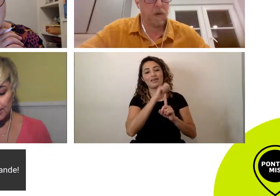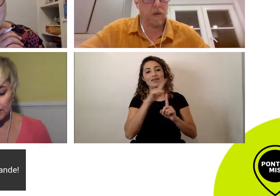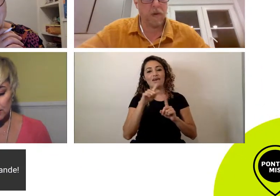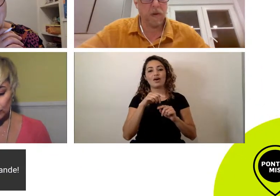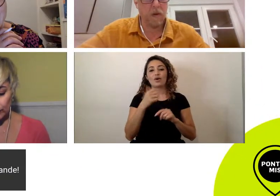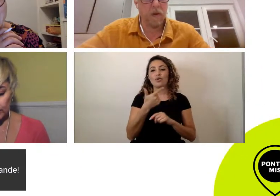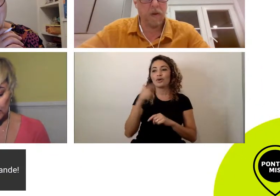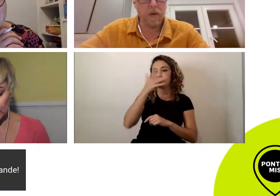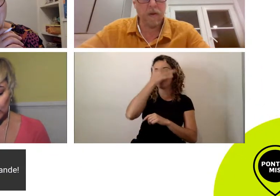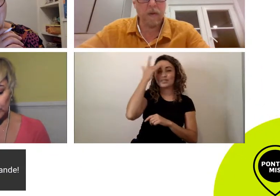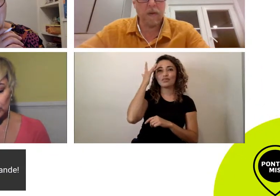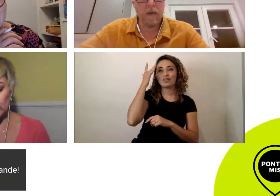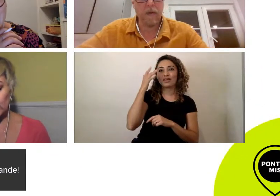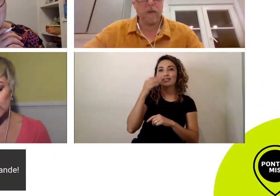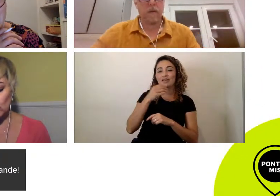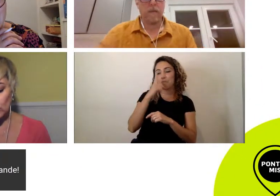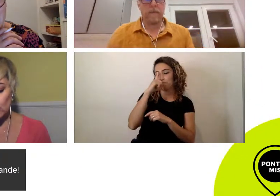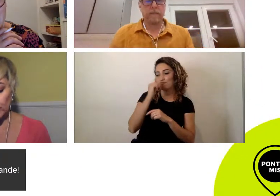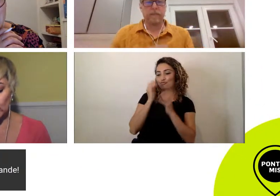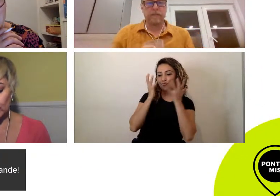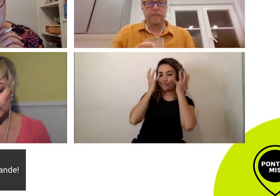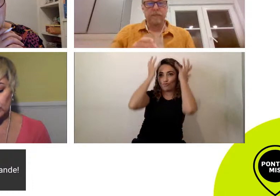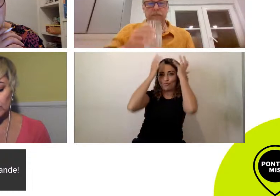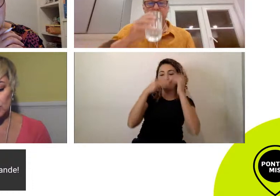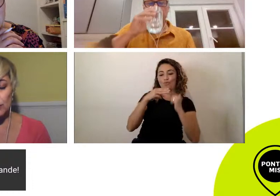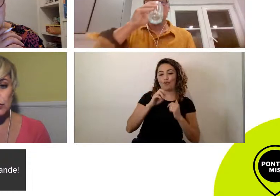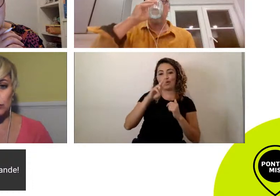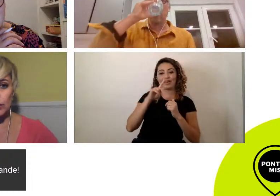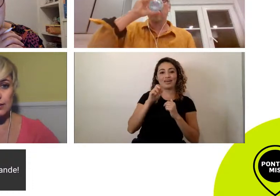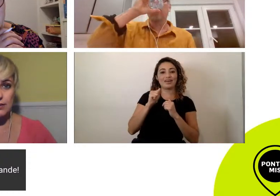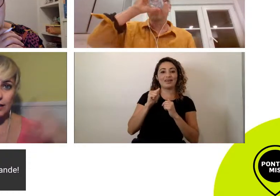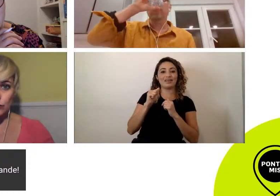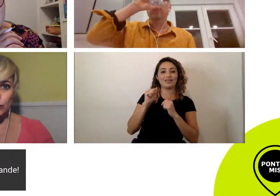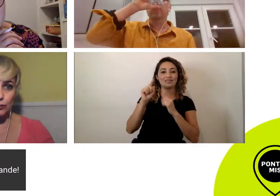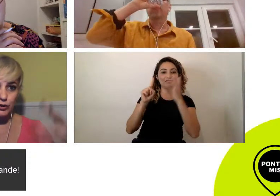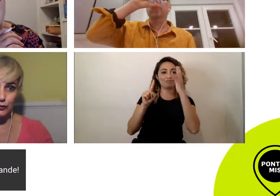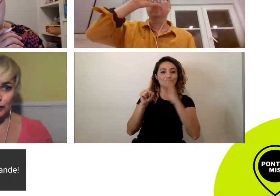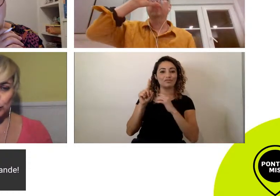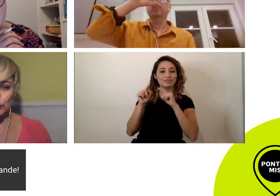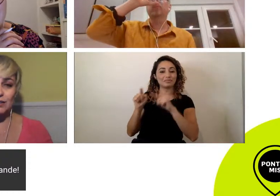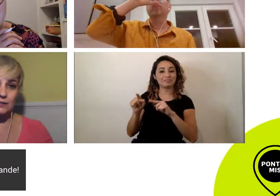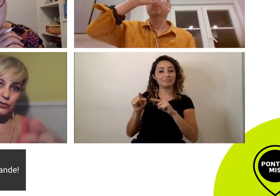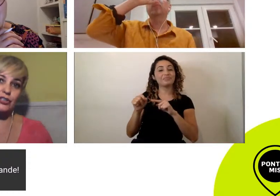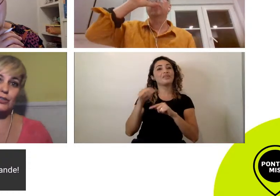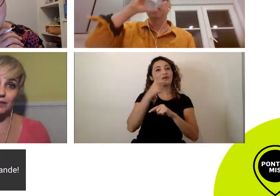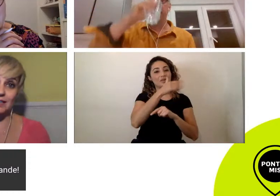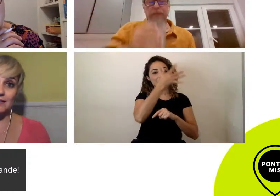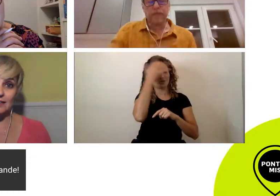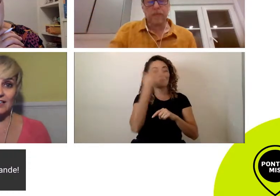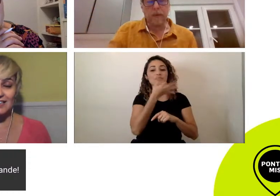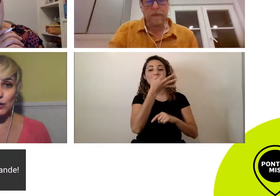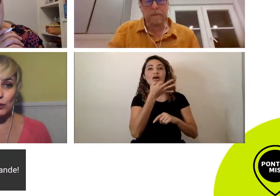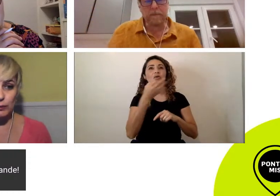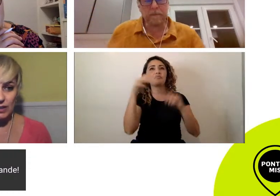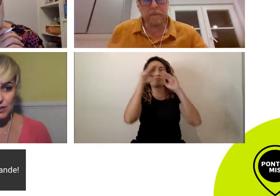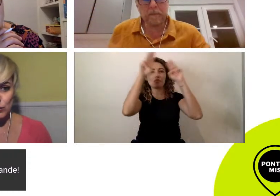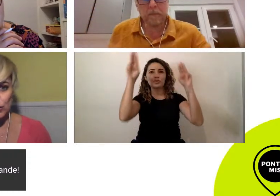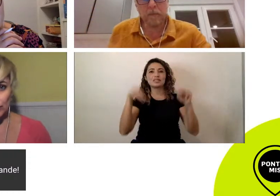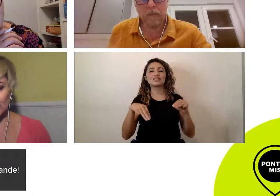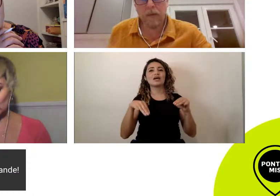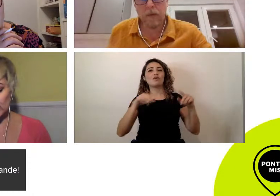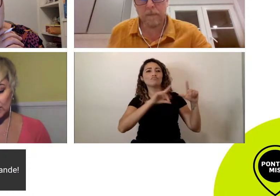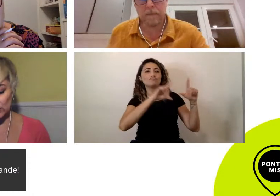Jessica Silva comentou aqui o Miss nunca superou o público da exposição do Castelo como a gente falou então a gente também está aí na